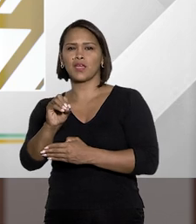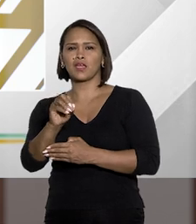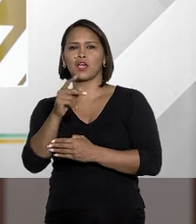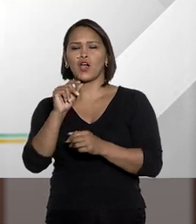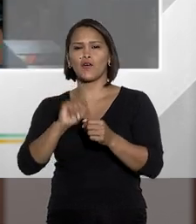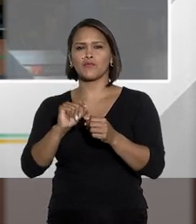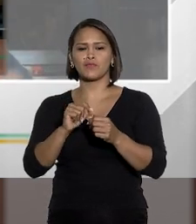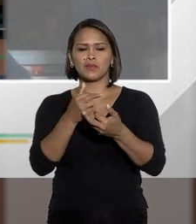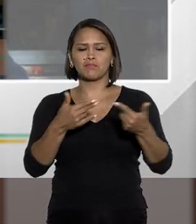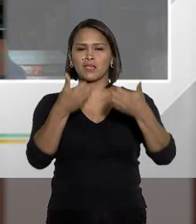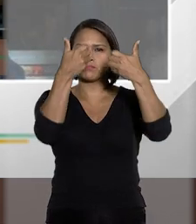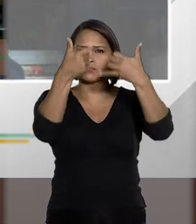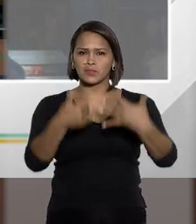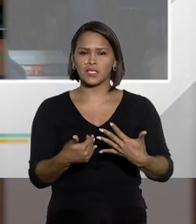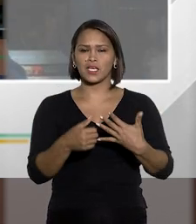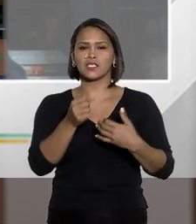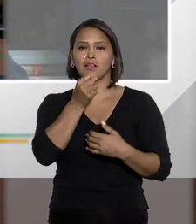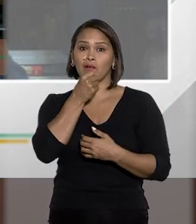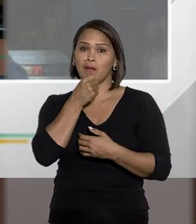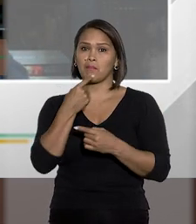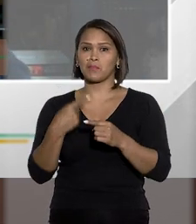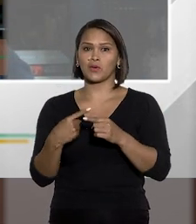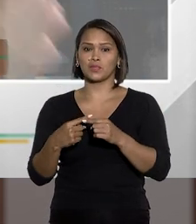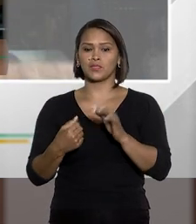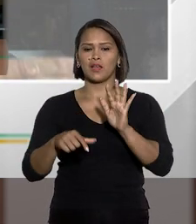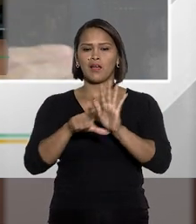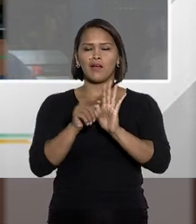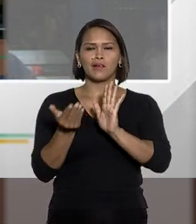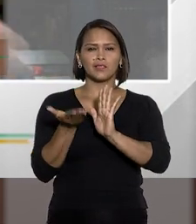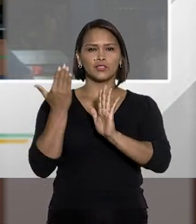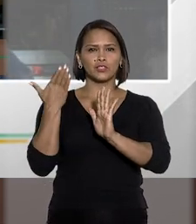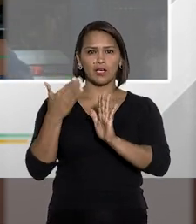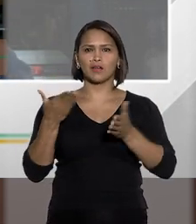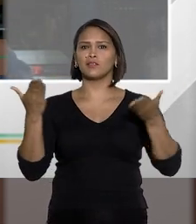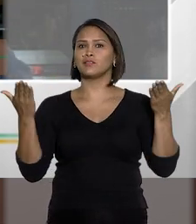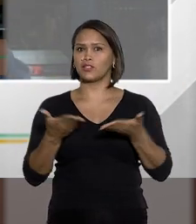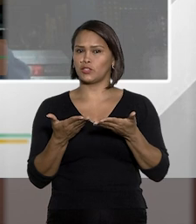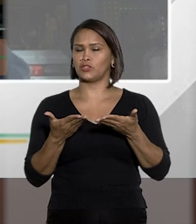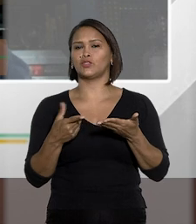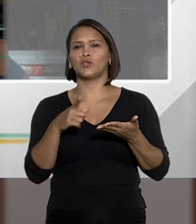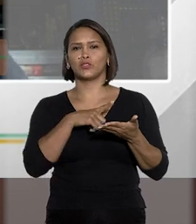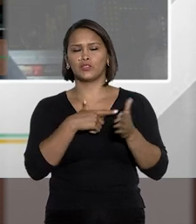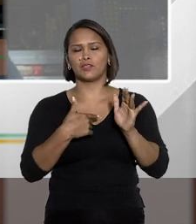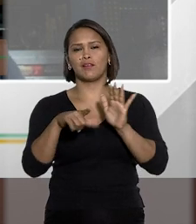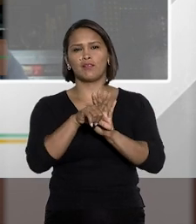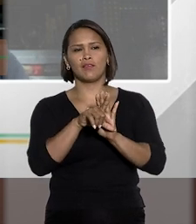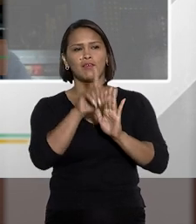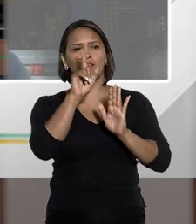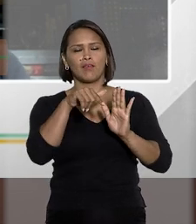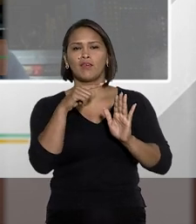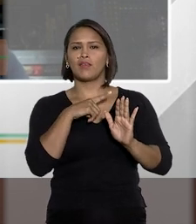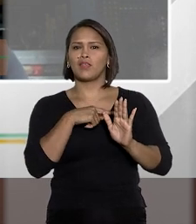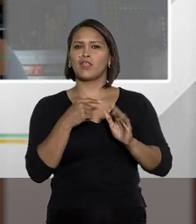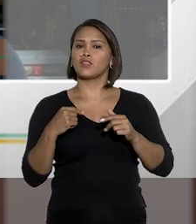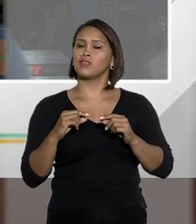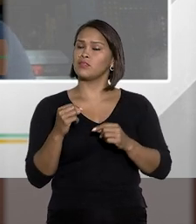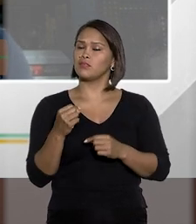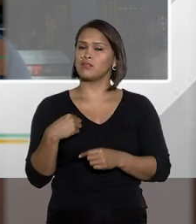na linha da explicação do Tiago, da lei de ontem, da lei de hoje. Sem dúvida, nós